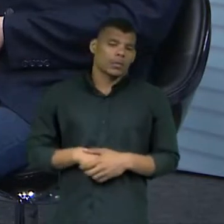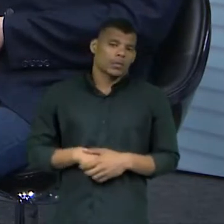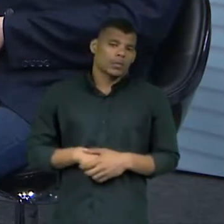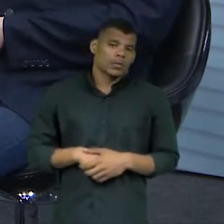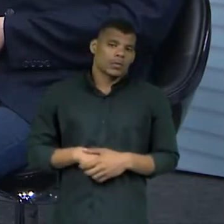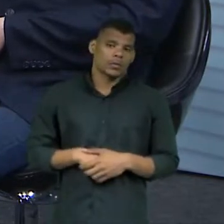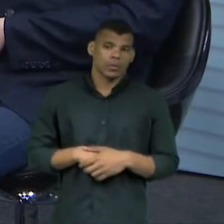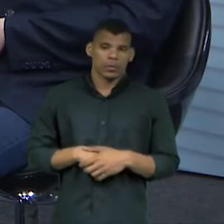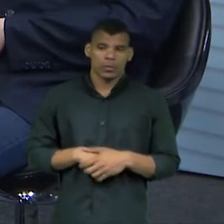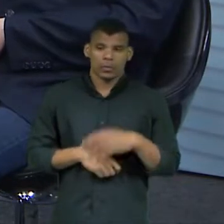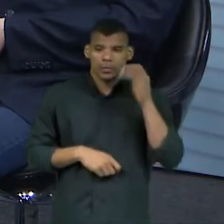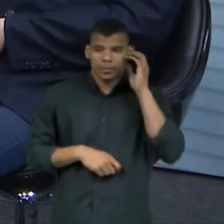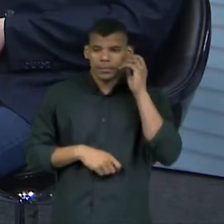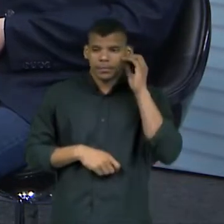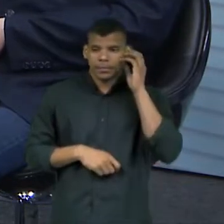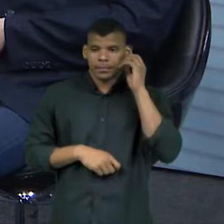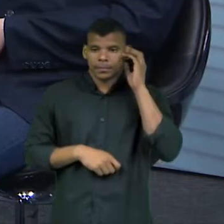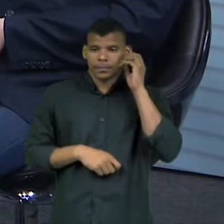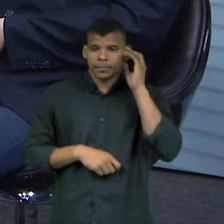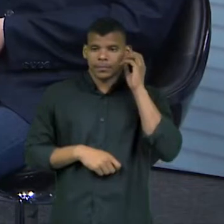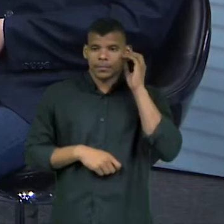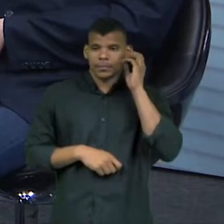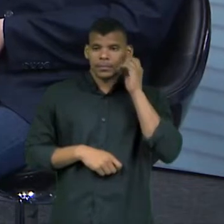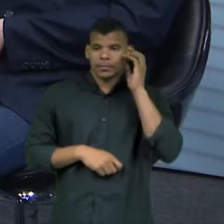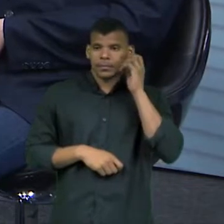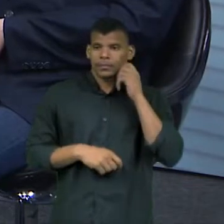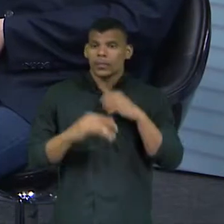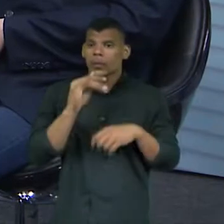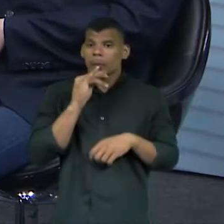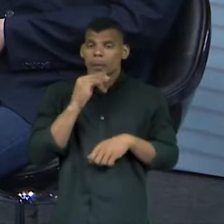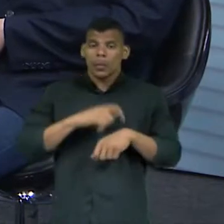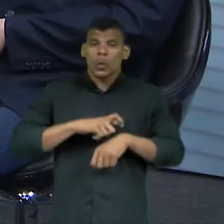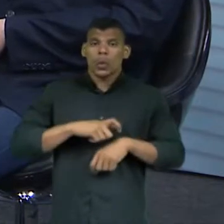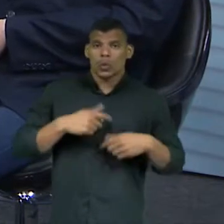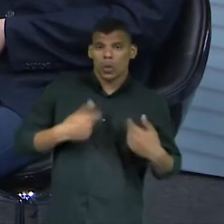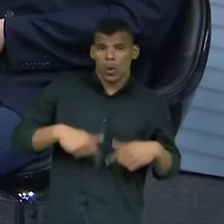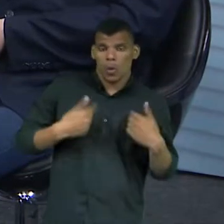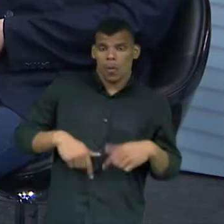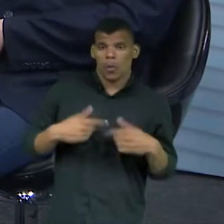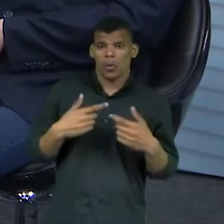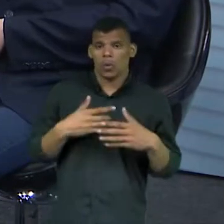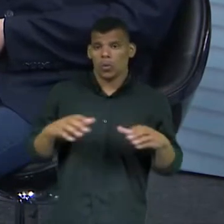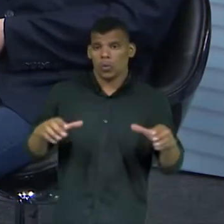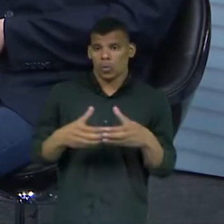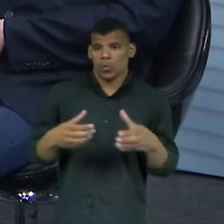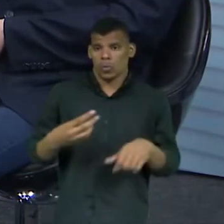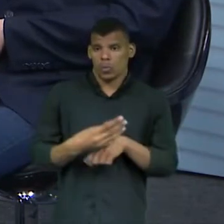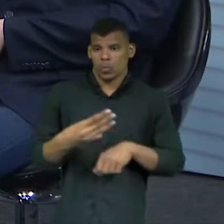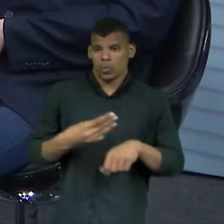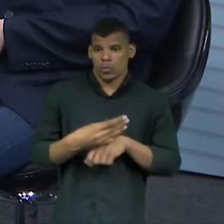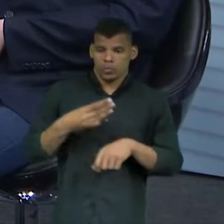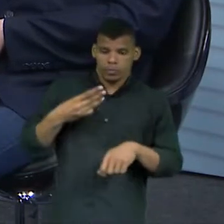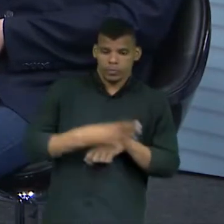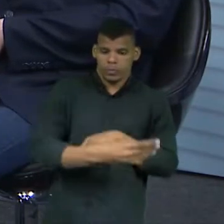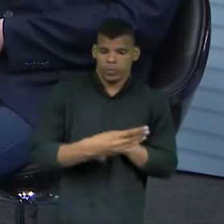constrangimento, não porque se ele posta, por exemplo, no horário do trabalho dele, num determinado grupo de WhatsApp contra um determinado candidato, que